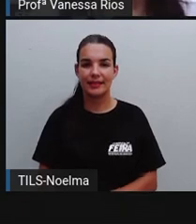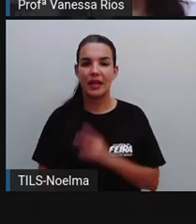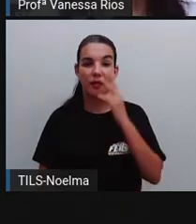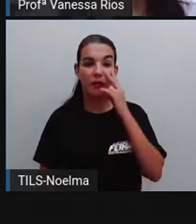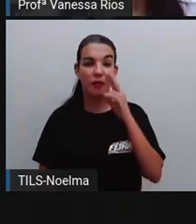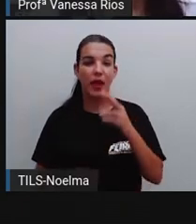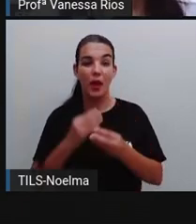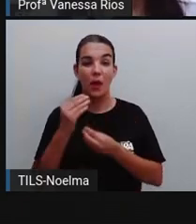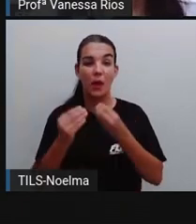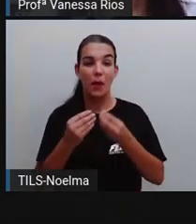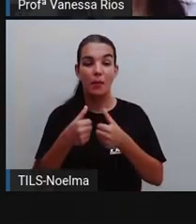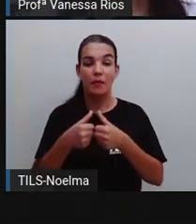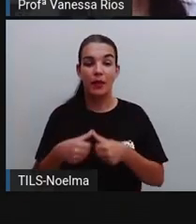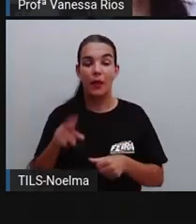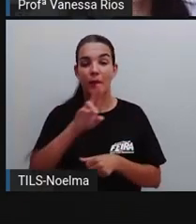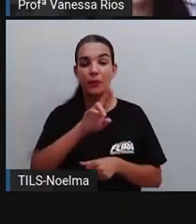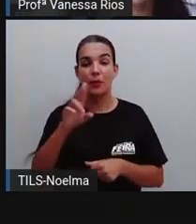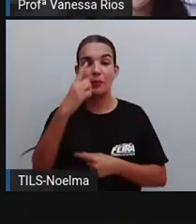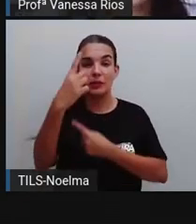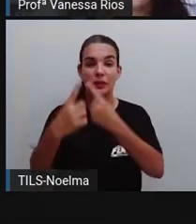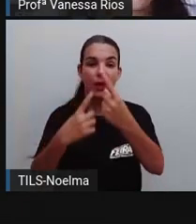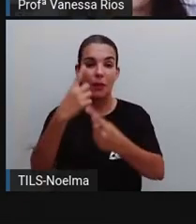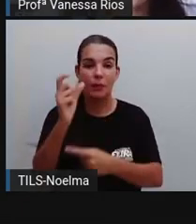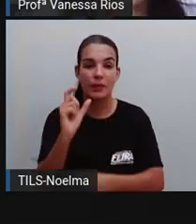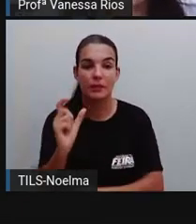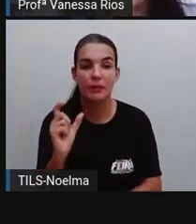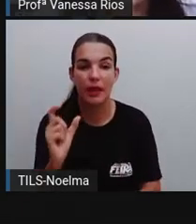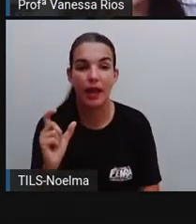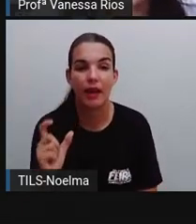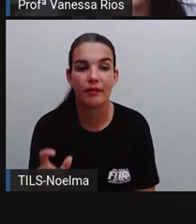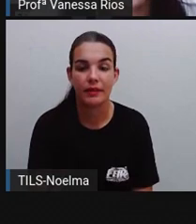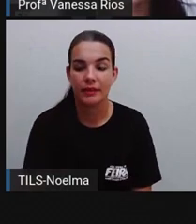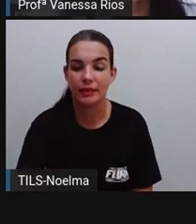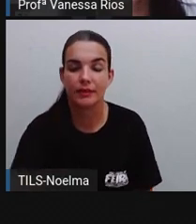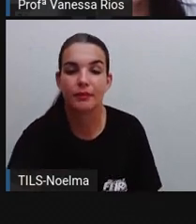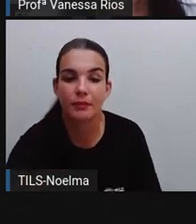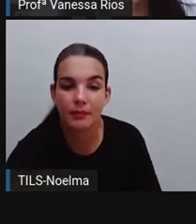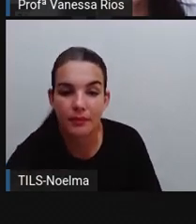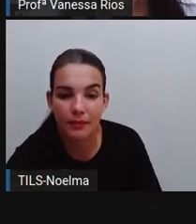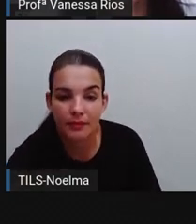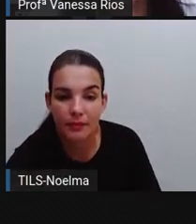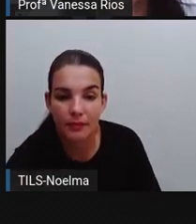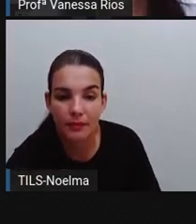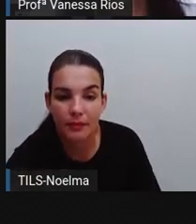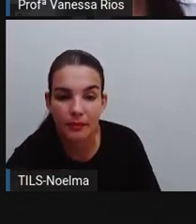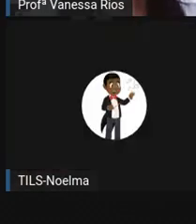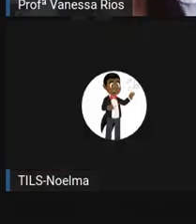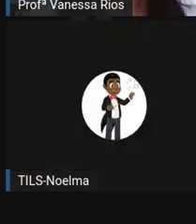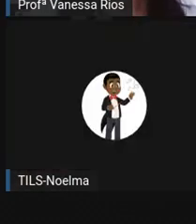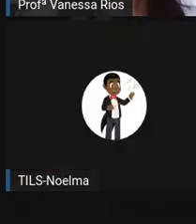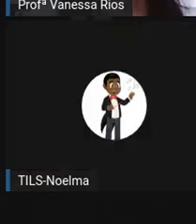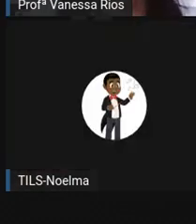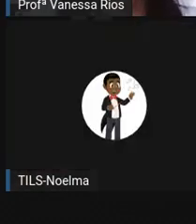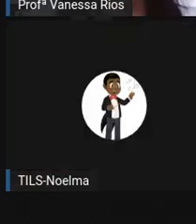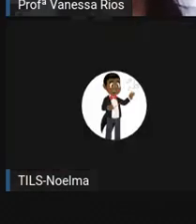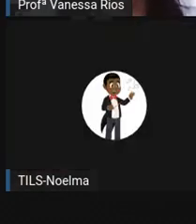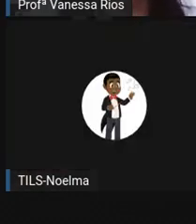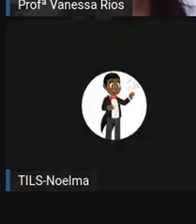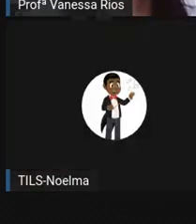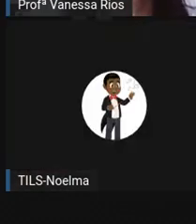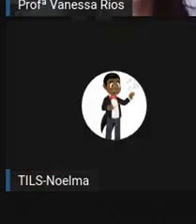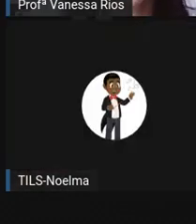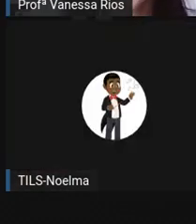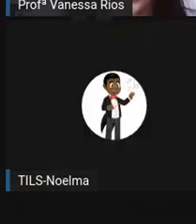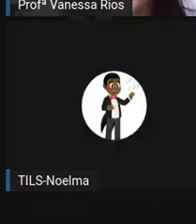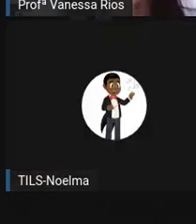nome, não é? De algumas palavras que estão associadas aí às imagens. A primeira palavra aí, a gente já observa que é a palavra